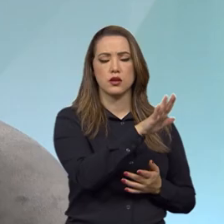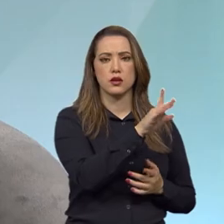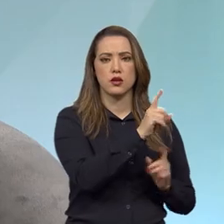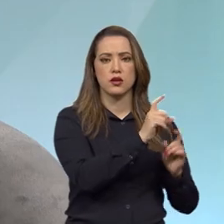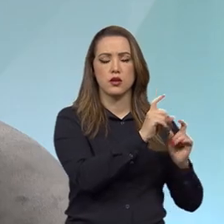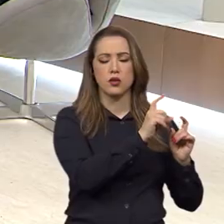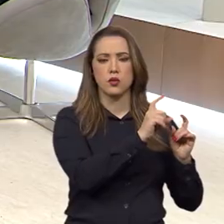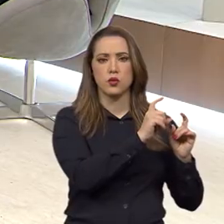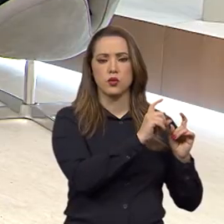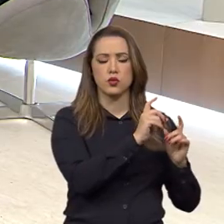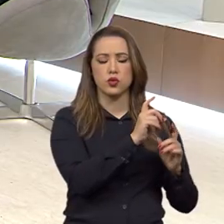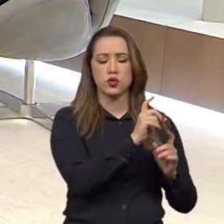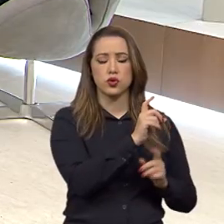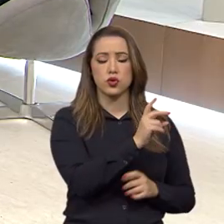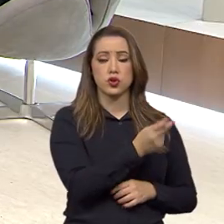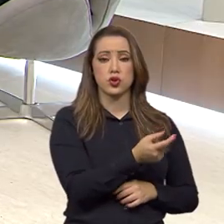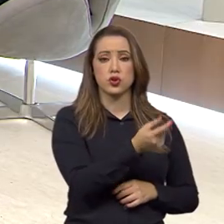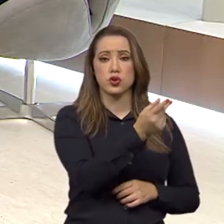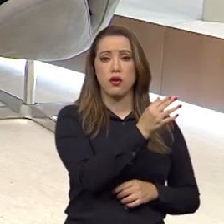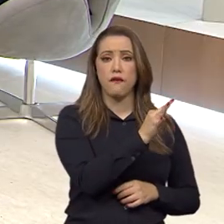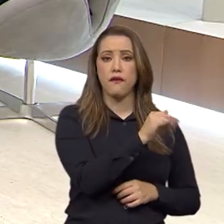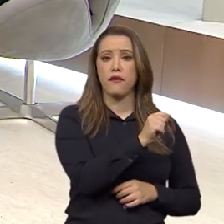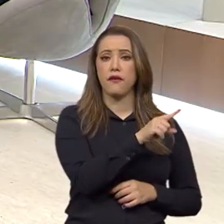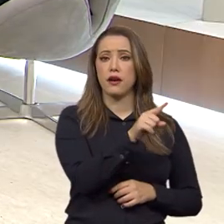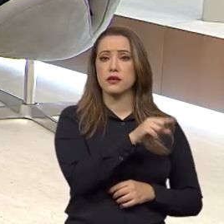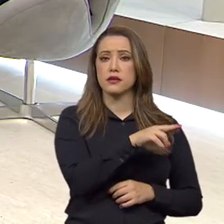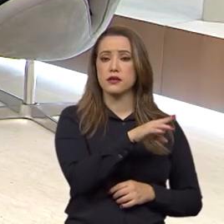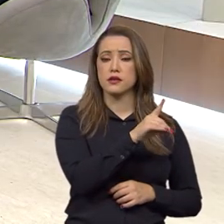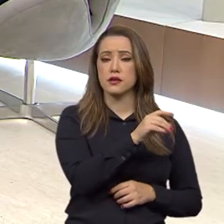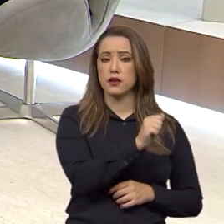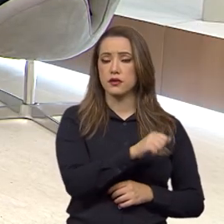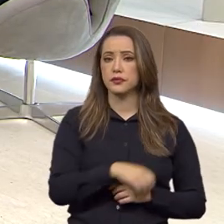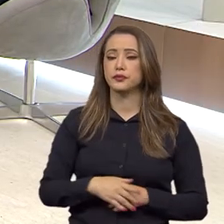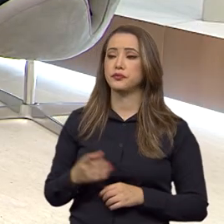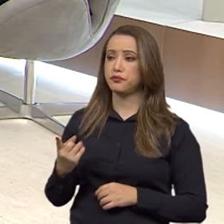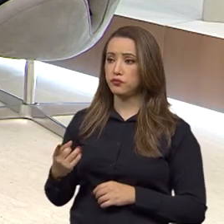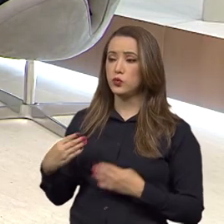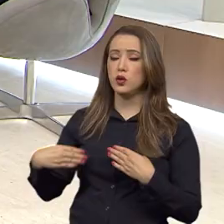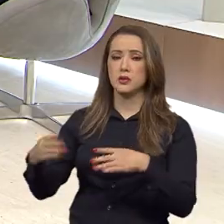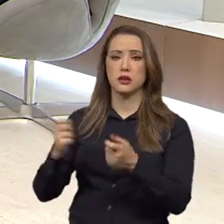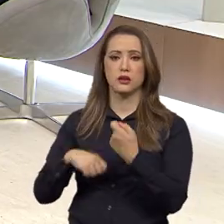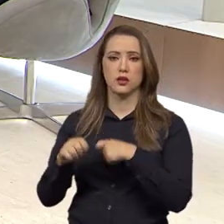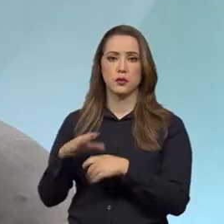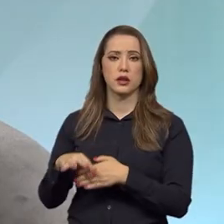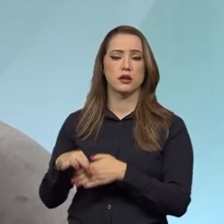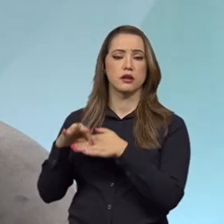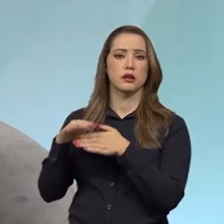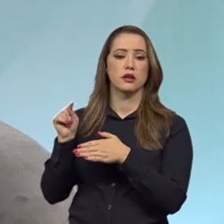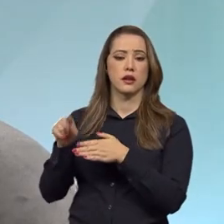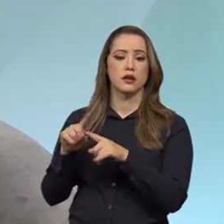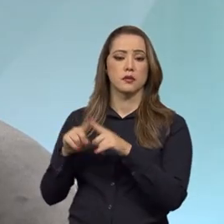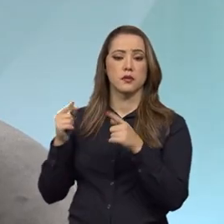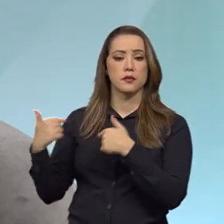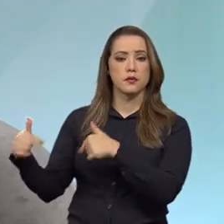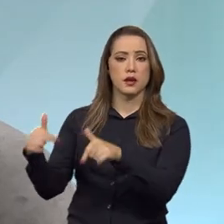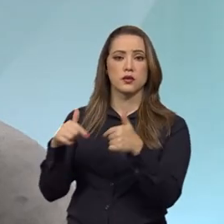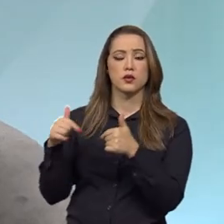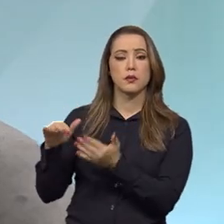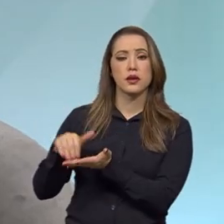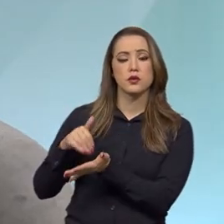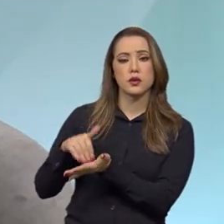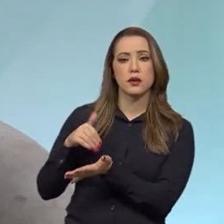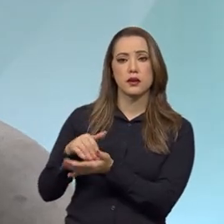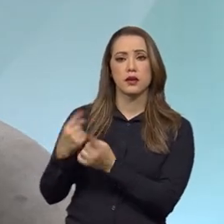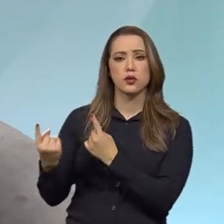Dos estados. Os estados se reúnem, a presidência é do Ministério da Economia, mas, obviamente, quem atua são os secretários.